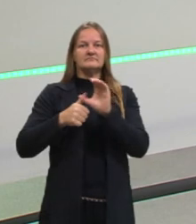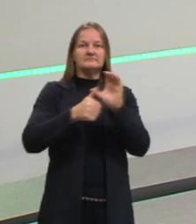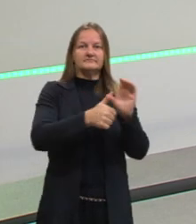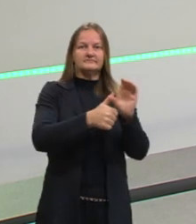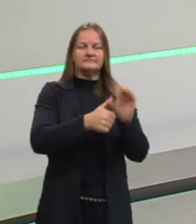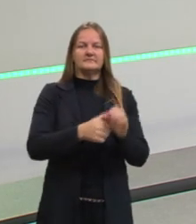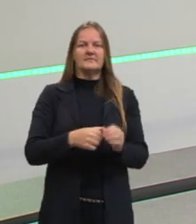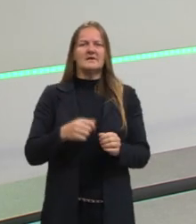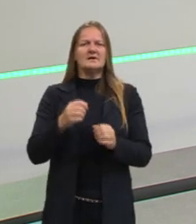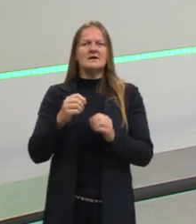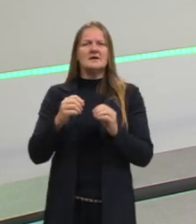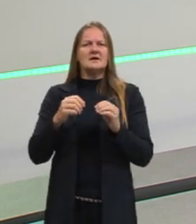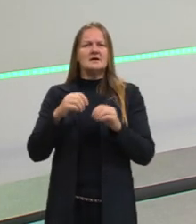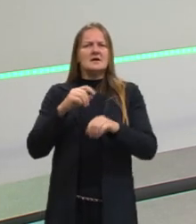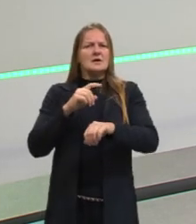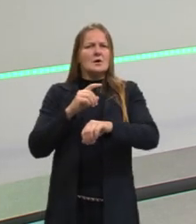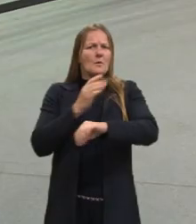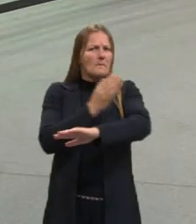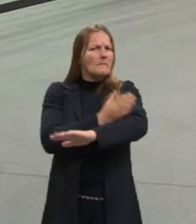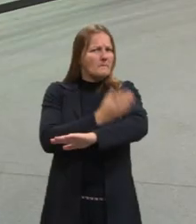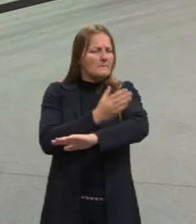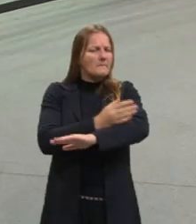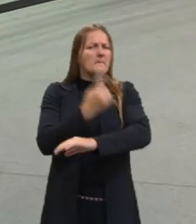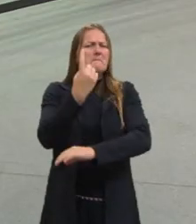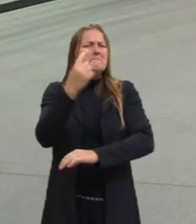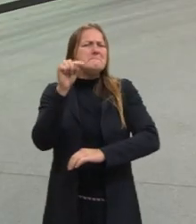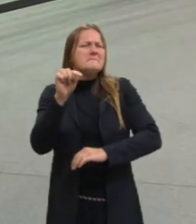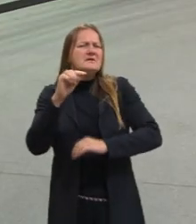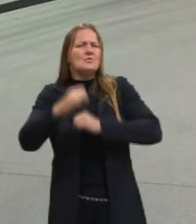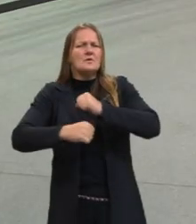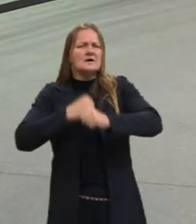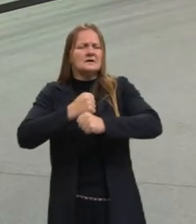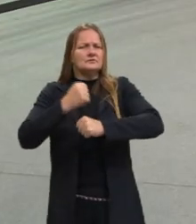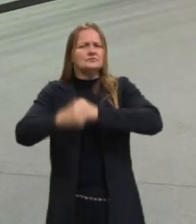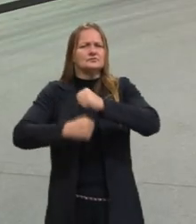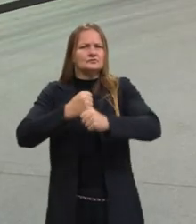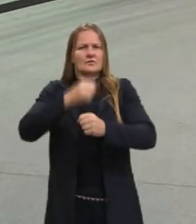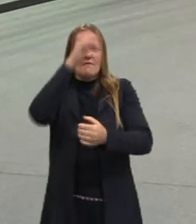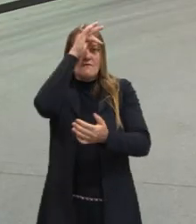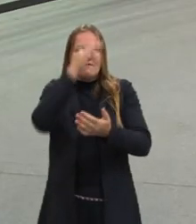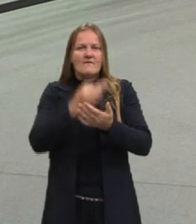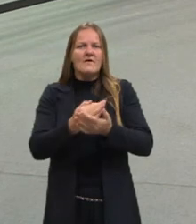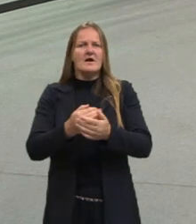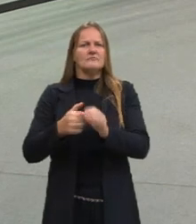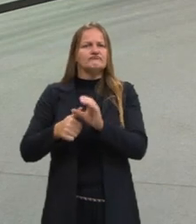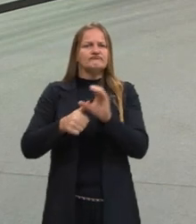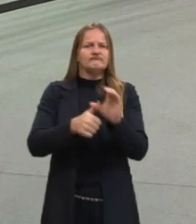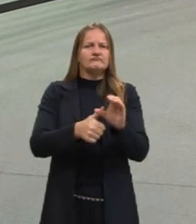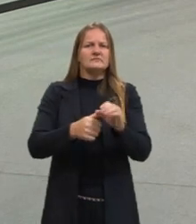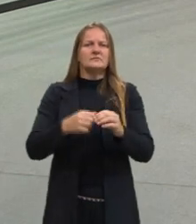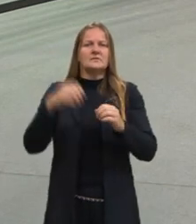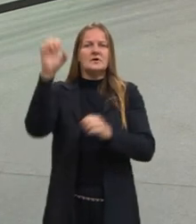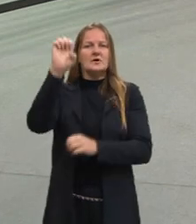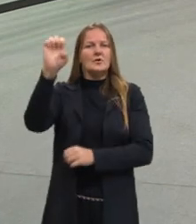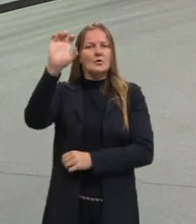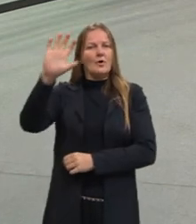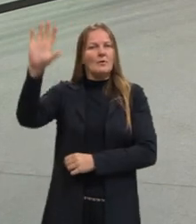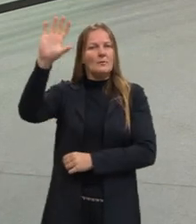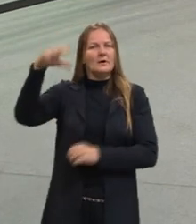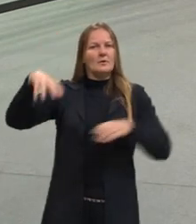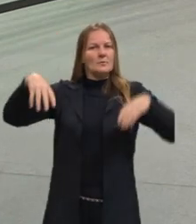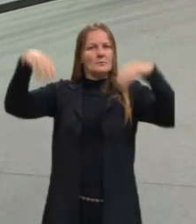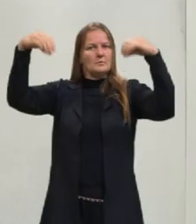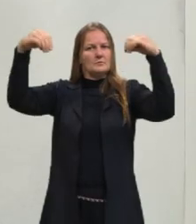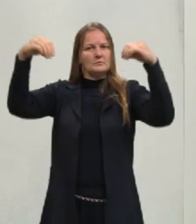durante a Idade Média, durante quase mil anos, foi uma. A fé cristã, na Europa, durante o período medieval,